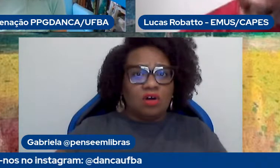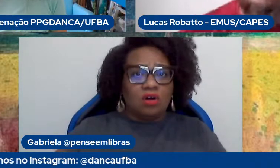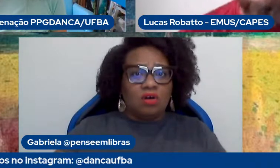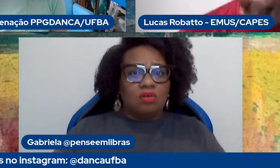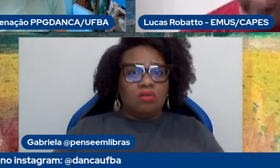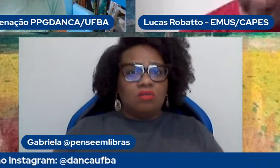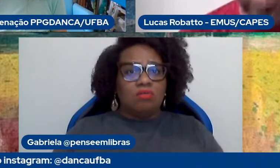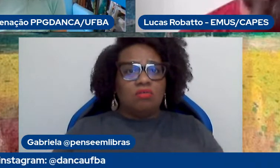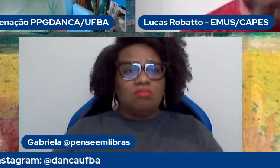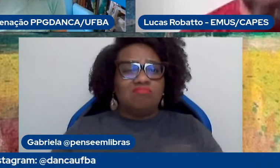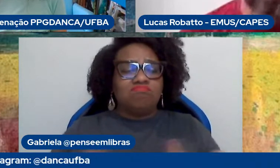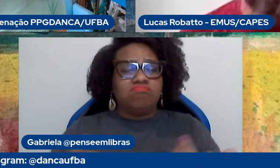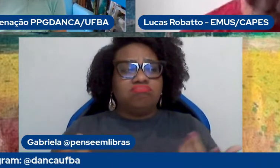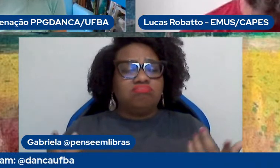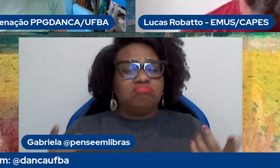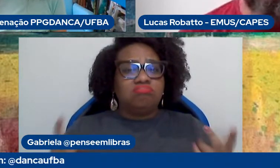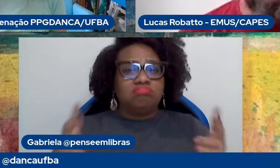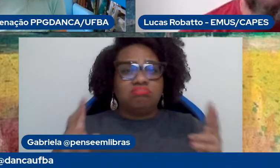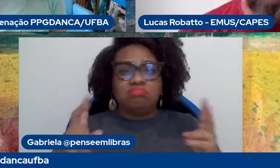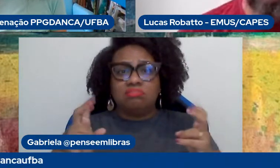somos nós que temos que responder